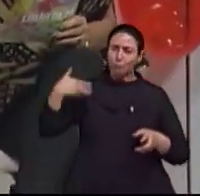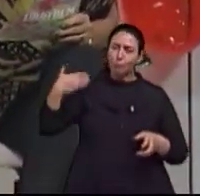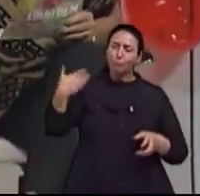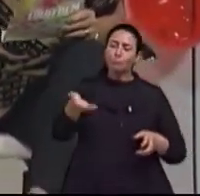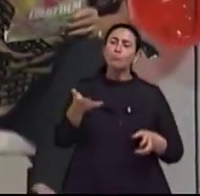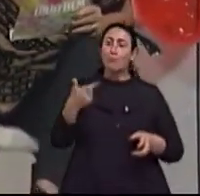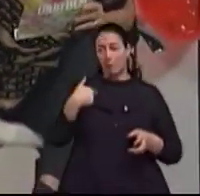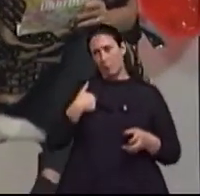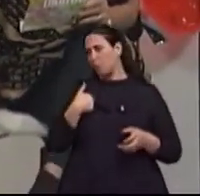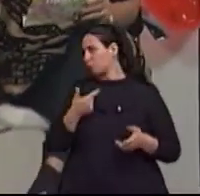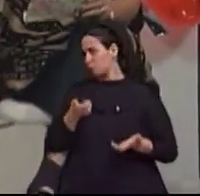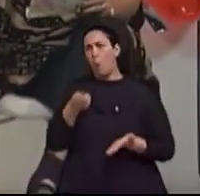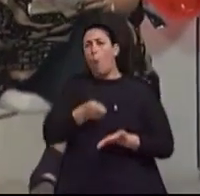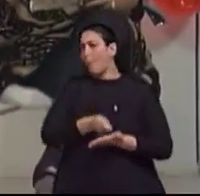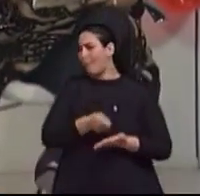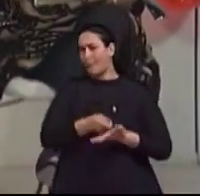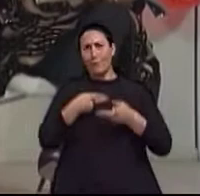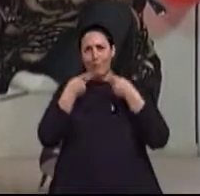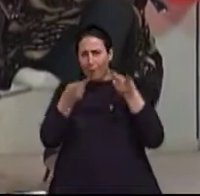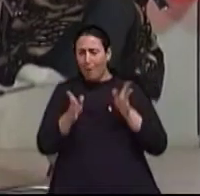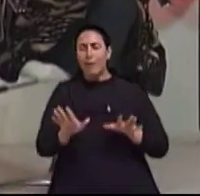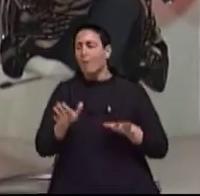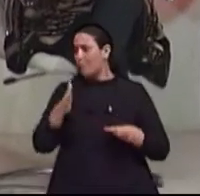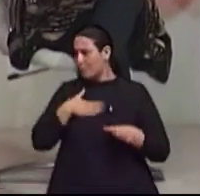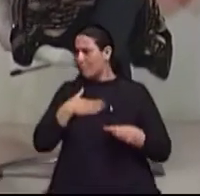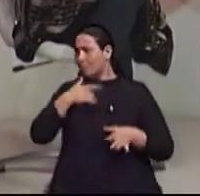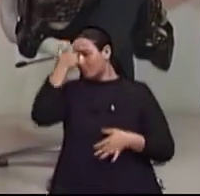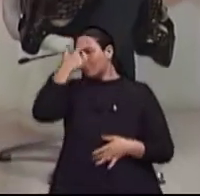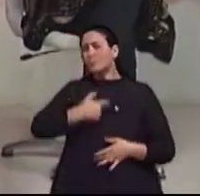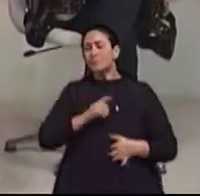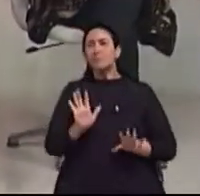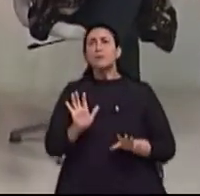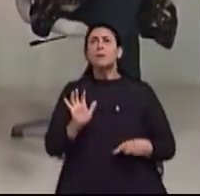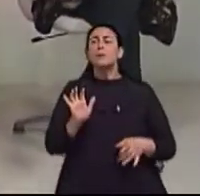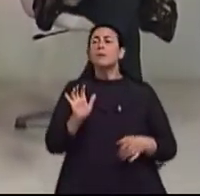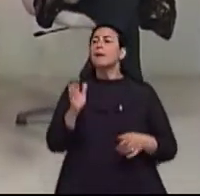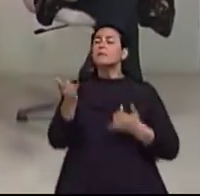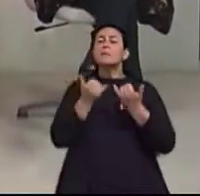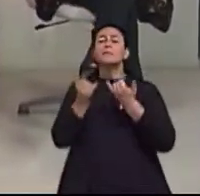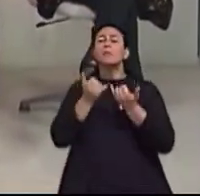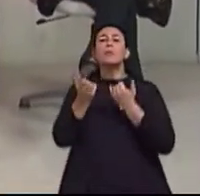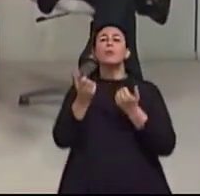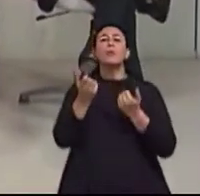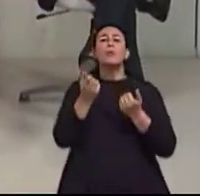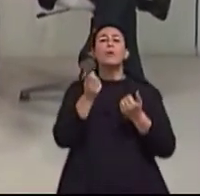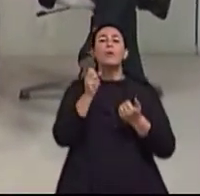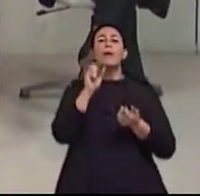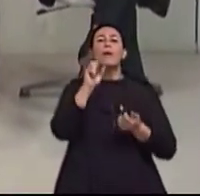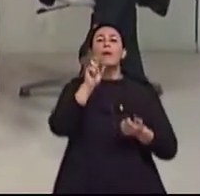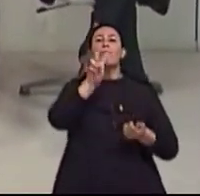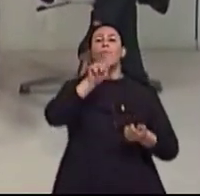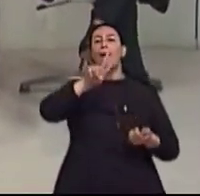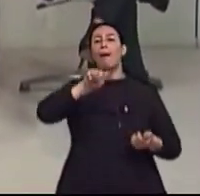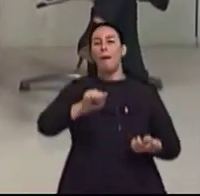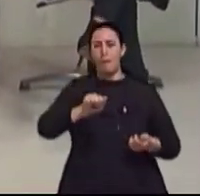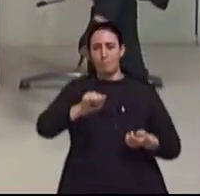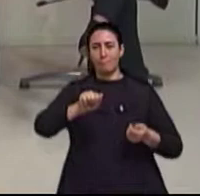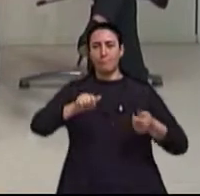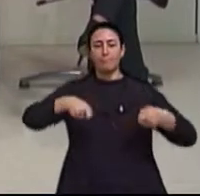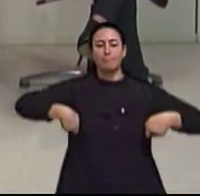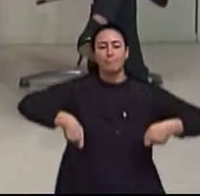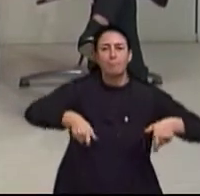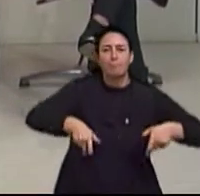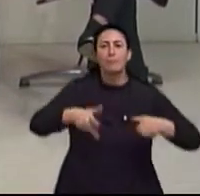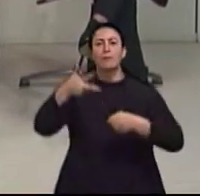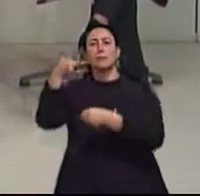eu me sinto na obrigação de falar com a pessoa, com toda a educação, por exemplo, vagas para cadeirantes, vagas para idosos, pessoas que não